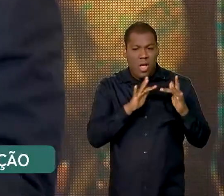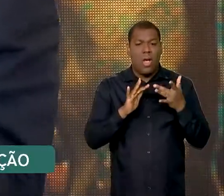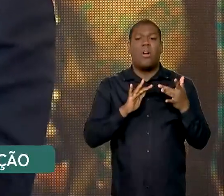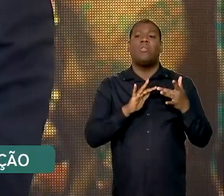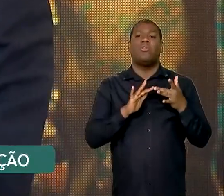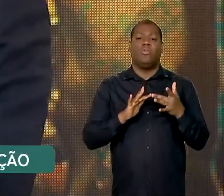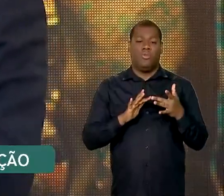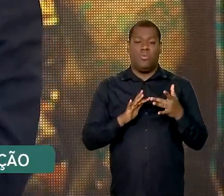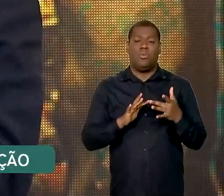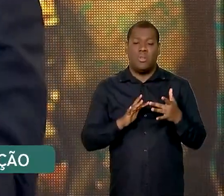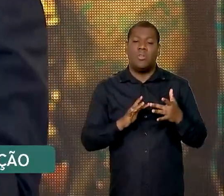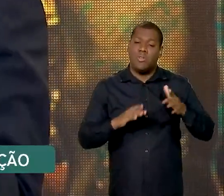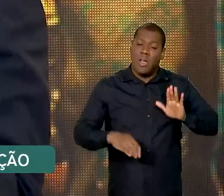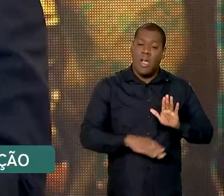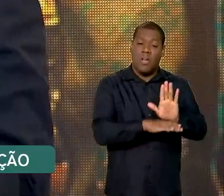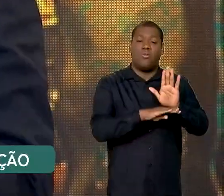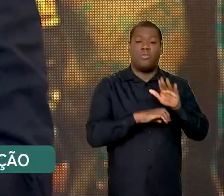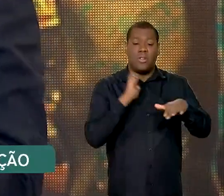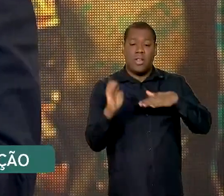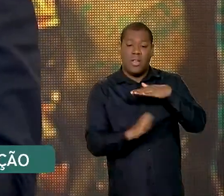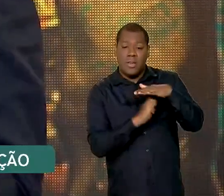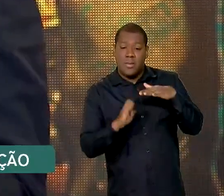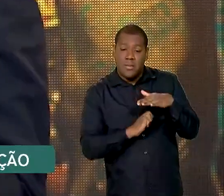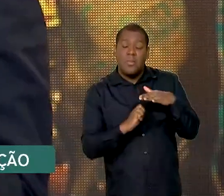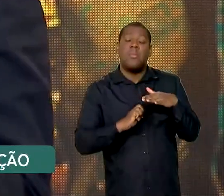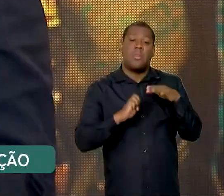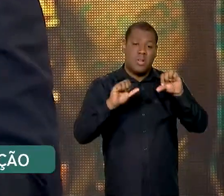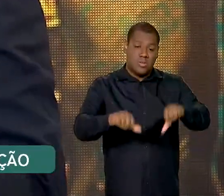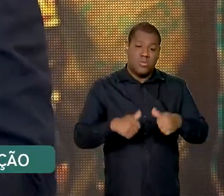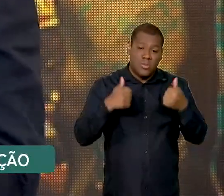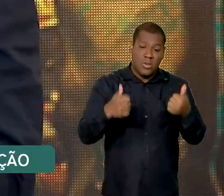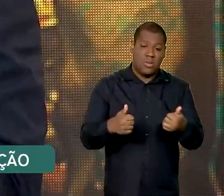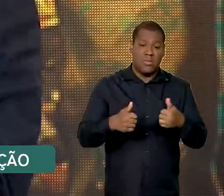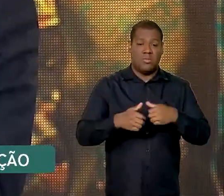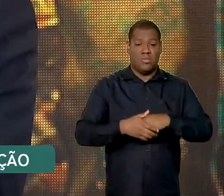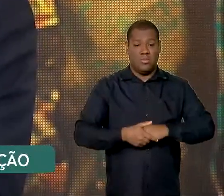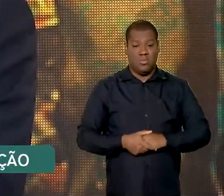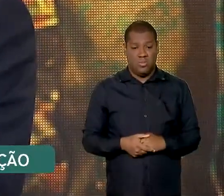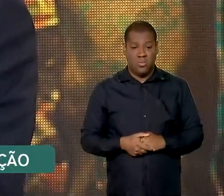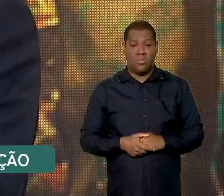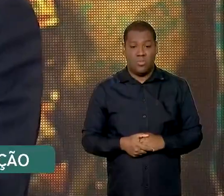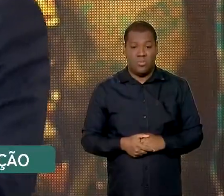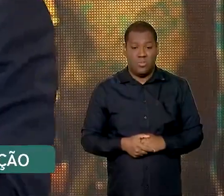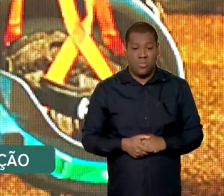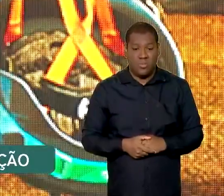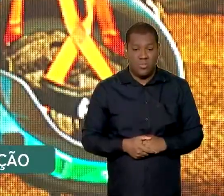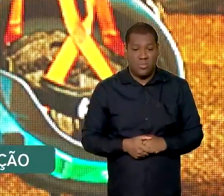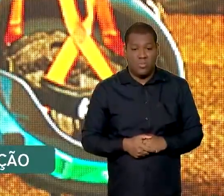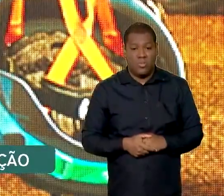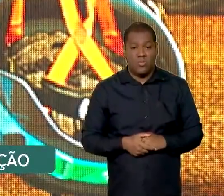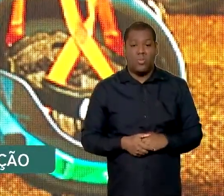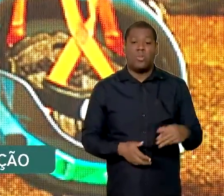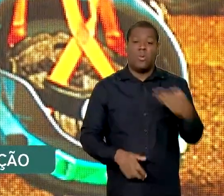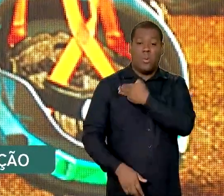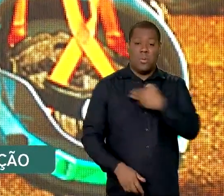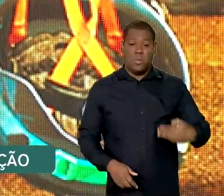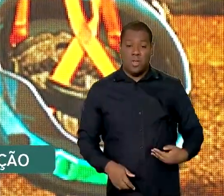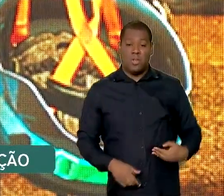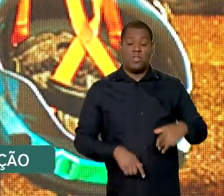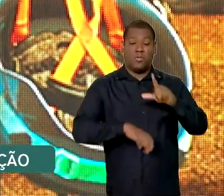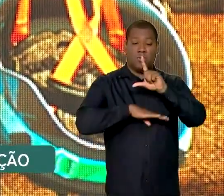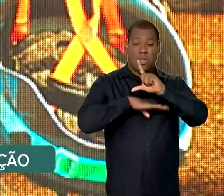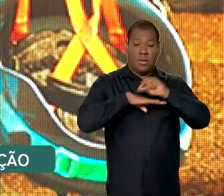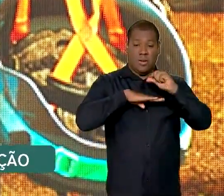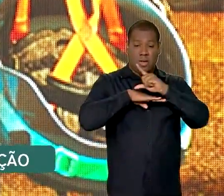construídas, empresas, trabalhadores, para facilitar a retomada do funcionamento das empresas. Segundo o ministro da